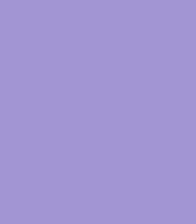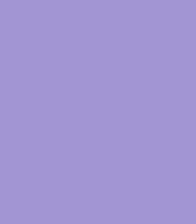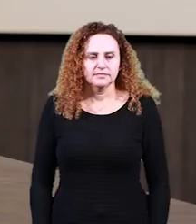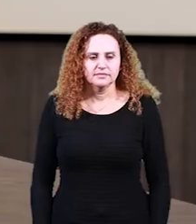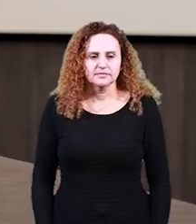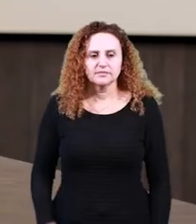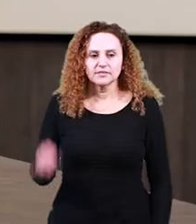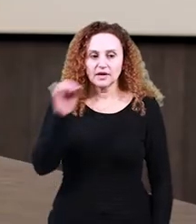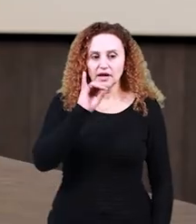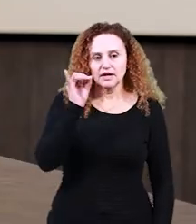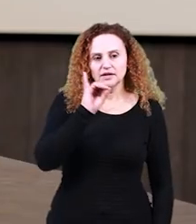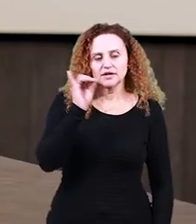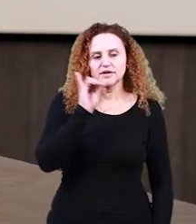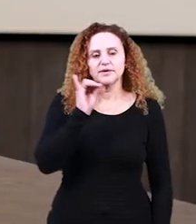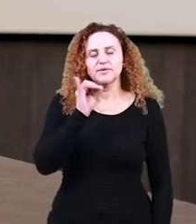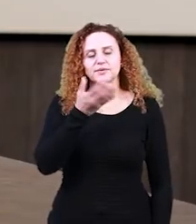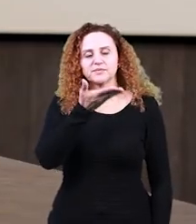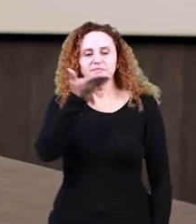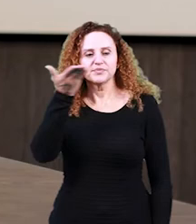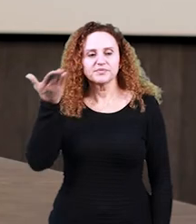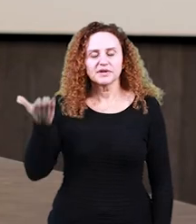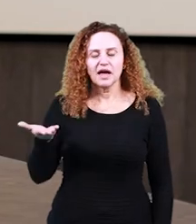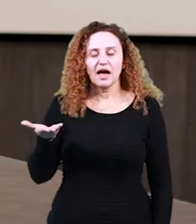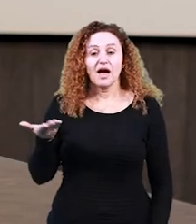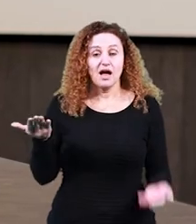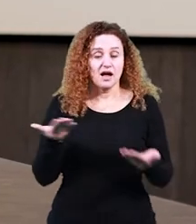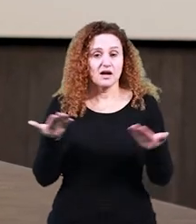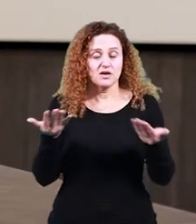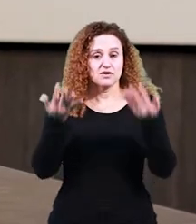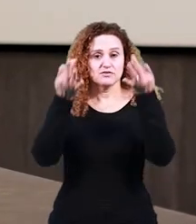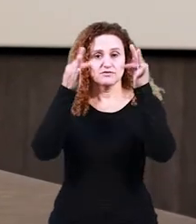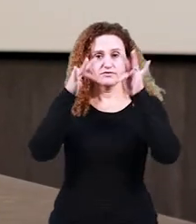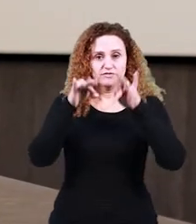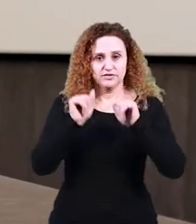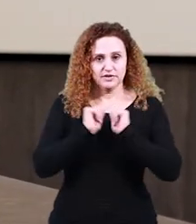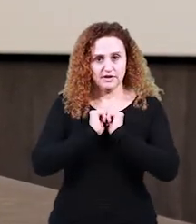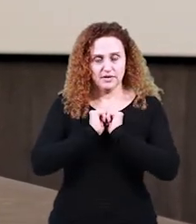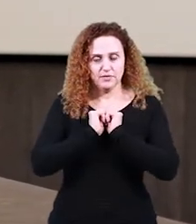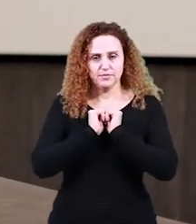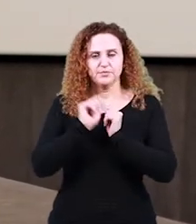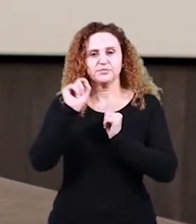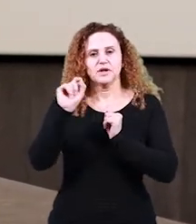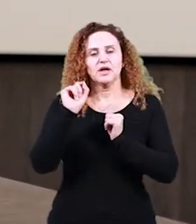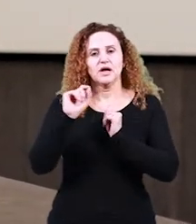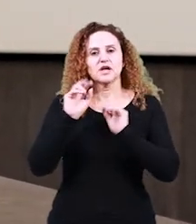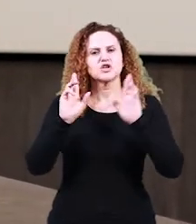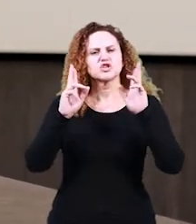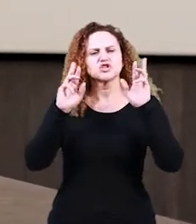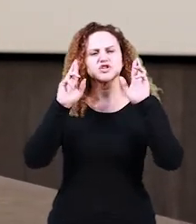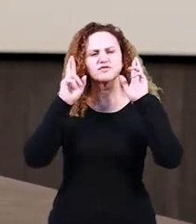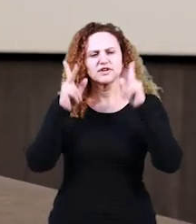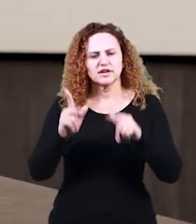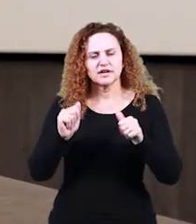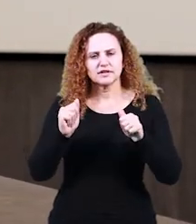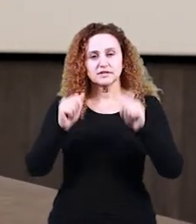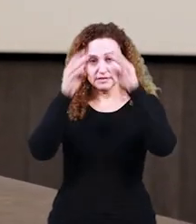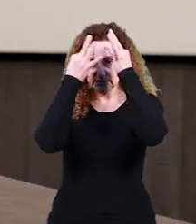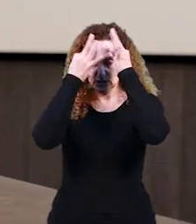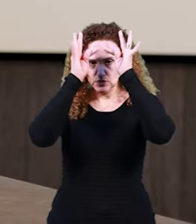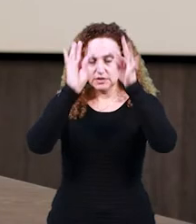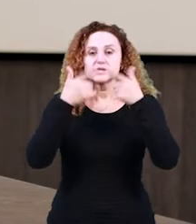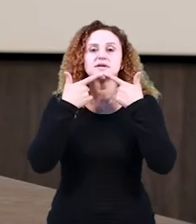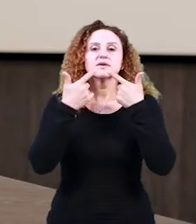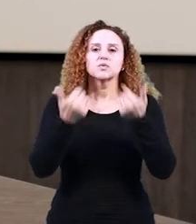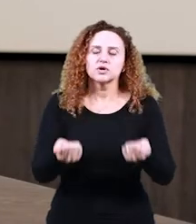Olá pessoal, chegamos então ao final do nosso percurso por diferentes teorias linguísticas que